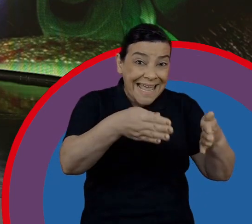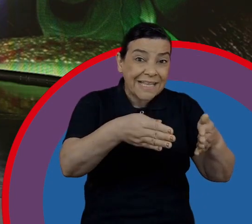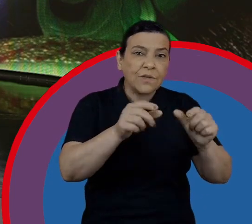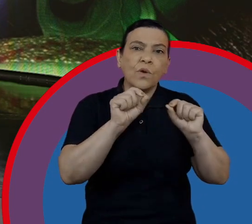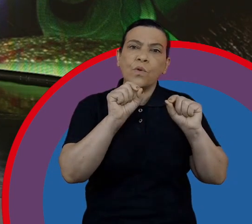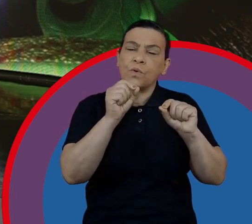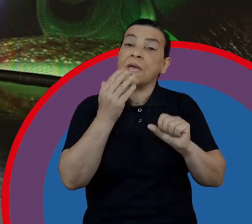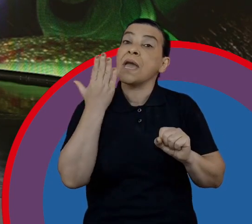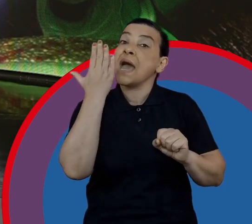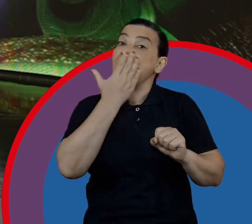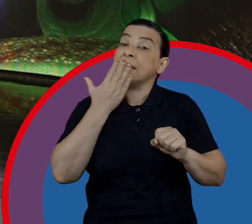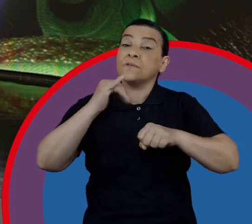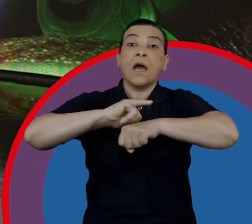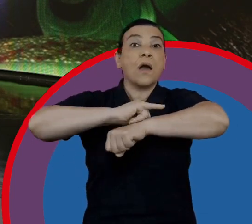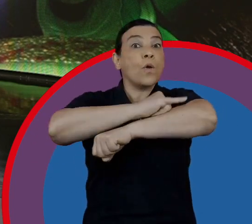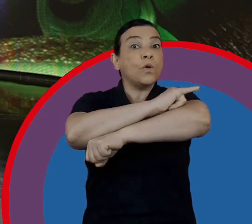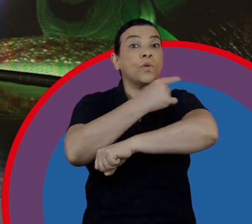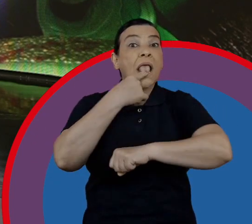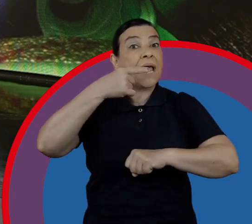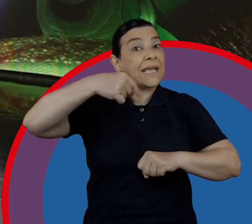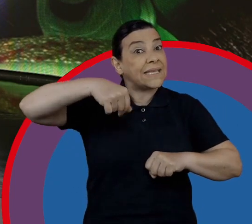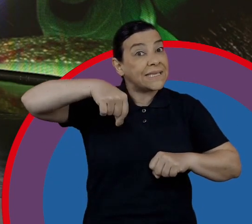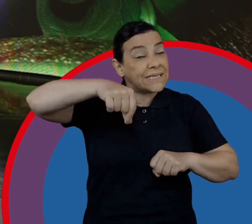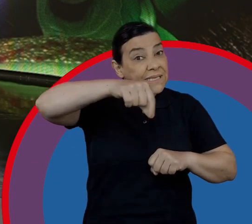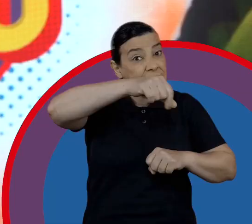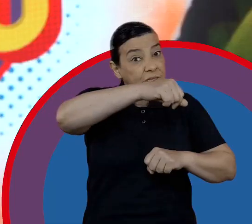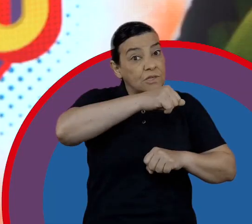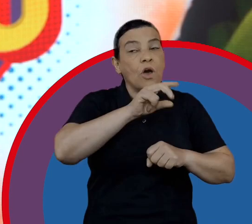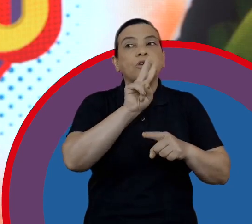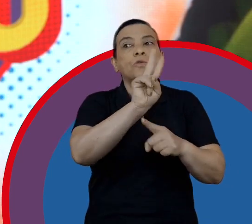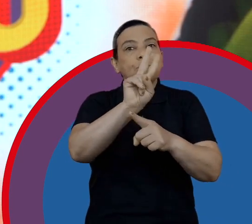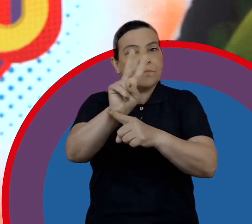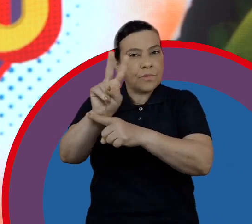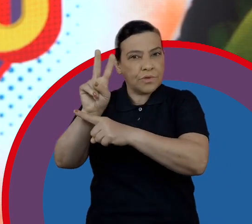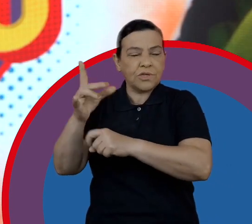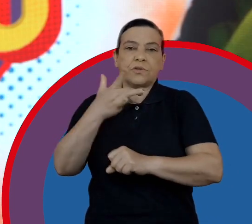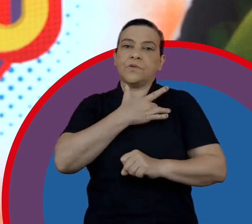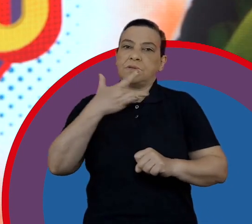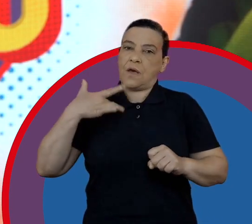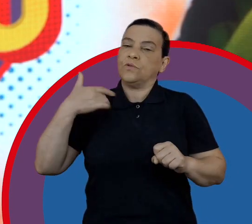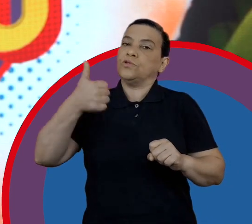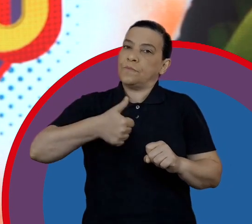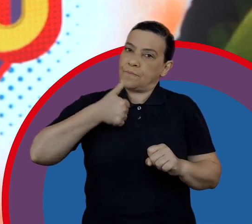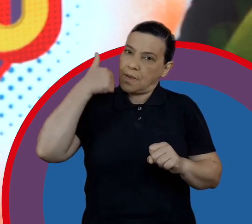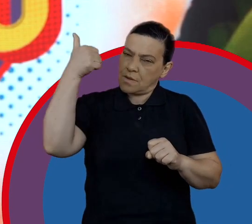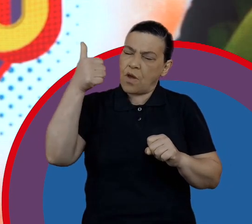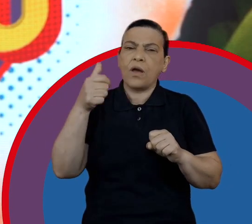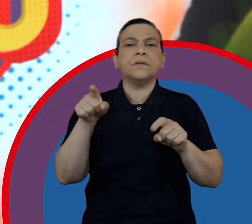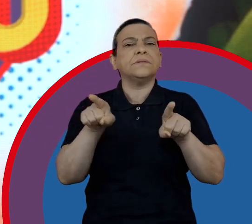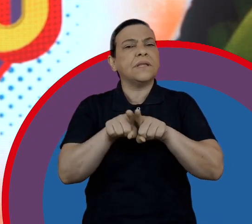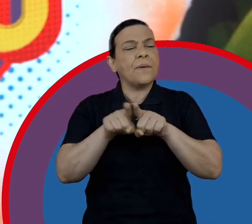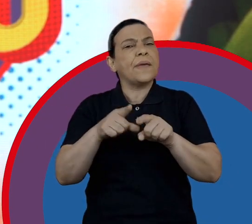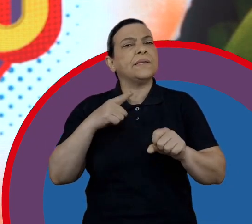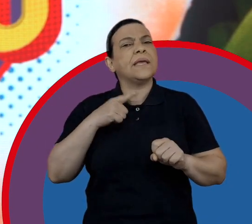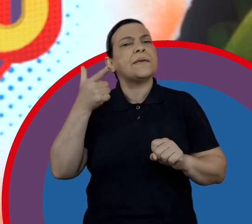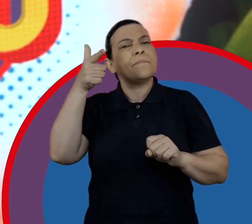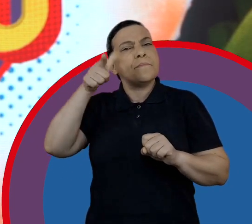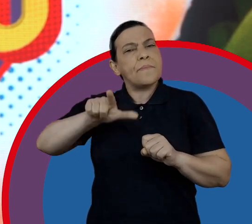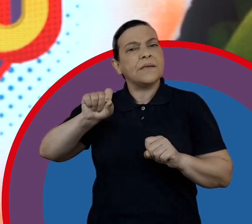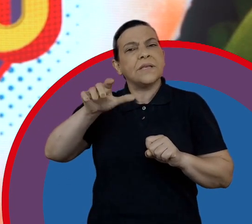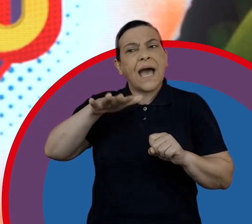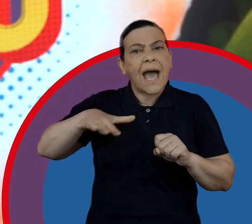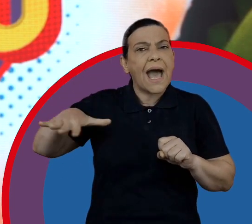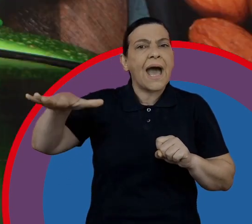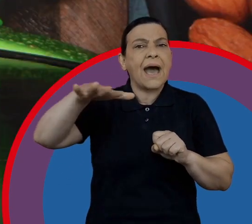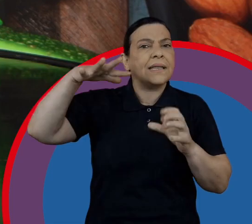gordura e sódio, colaborando para uma alimentação mais saudável. Em paralelo a essas iniciativas, temos aquelas voltadas para a área de